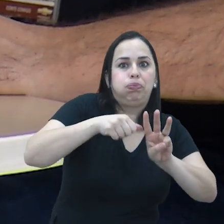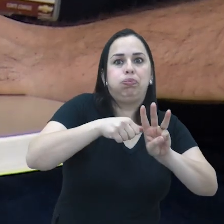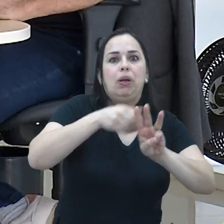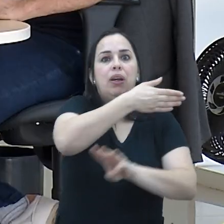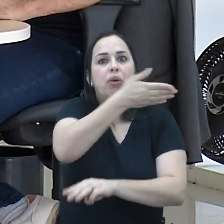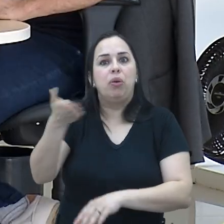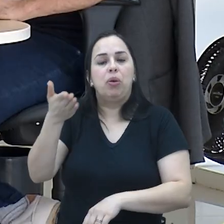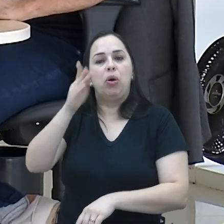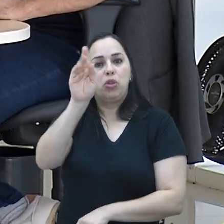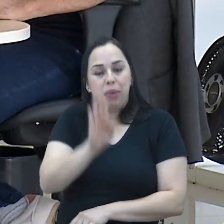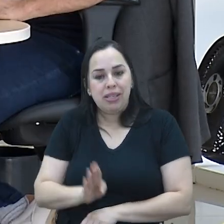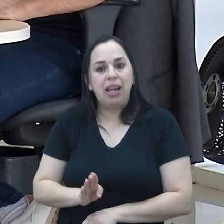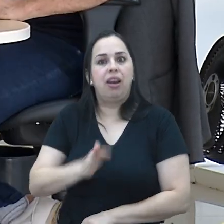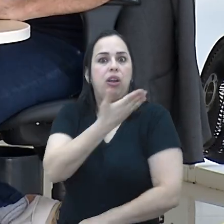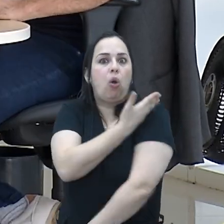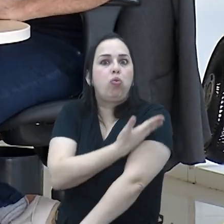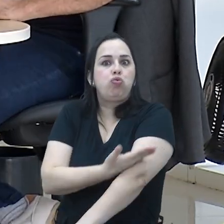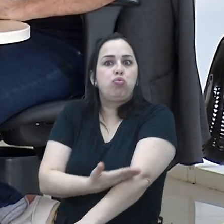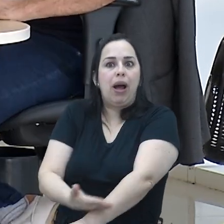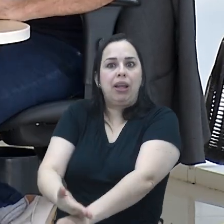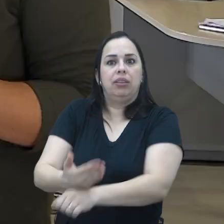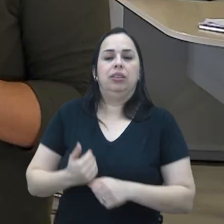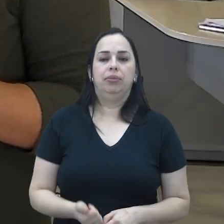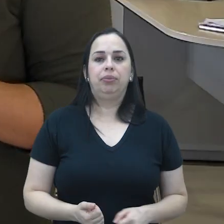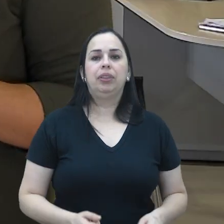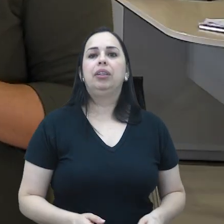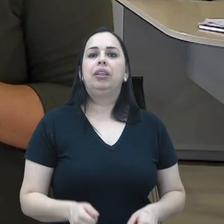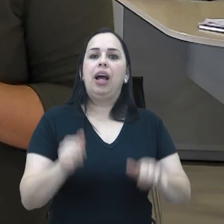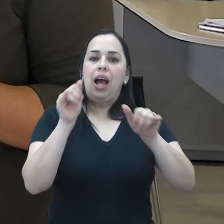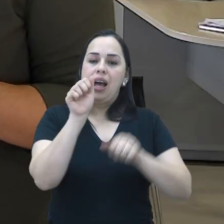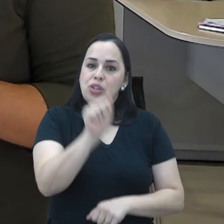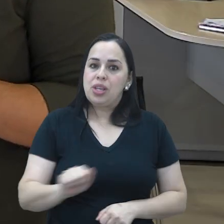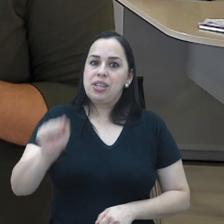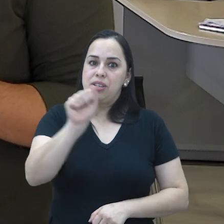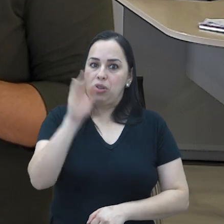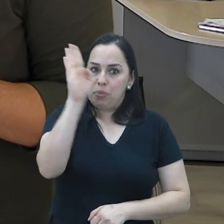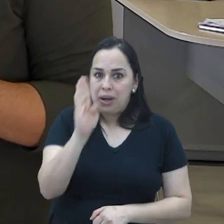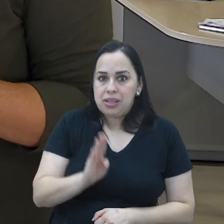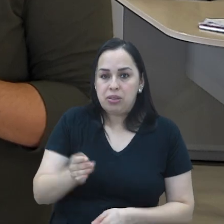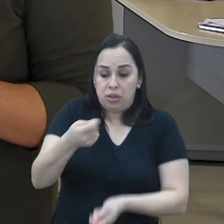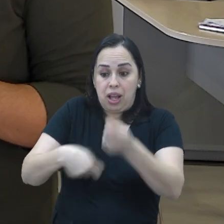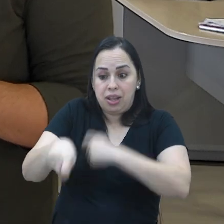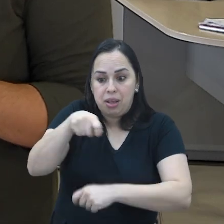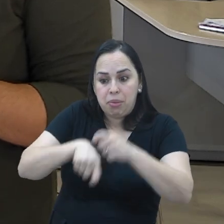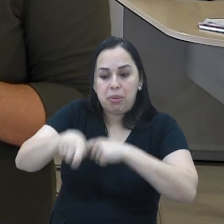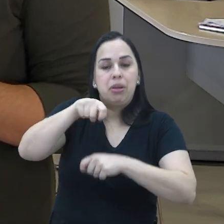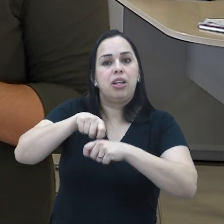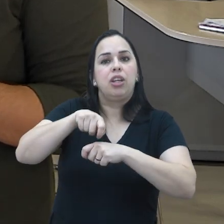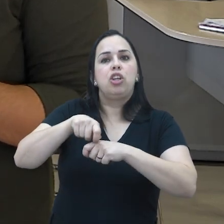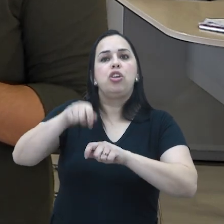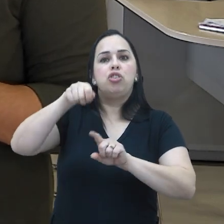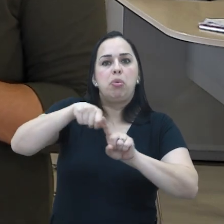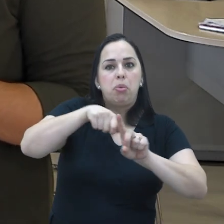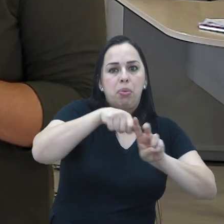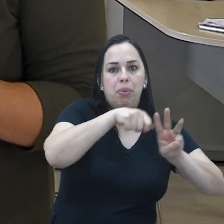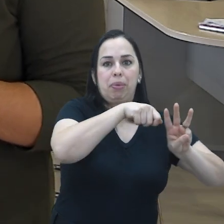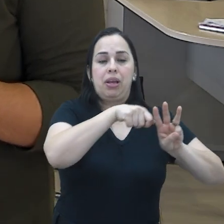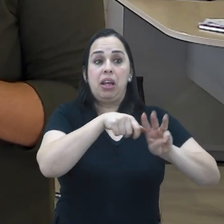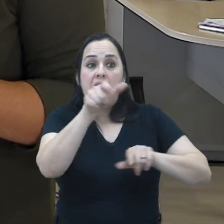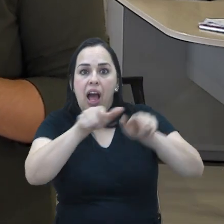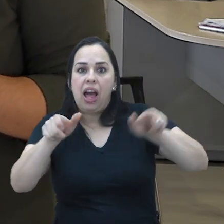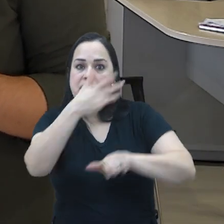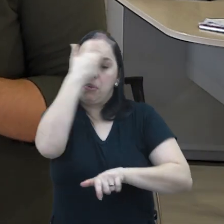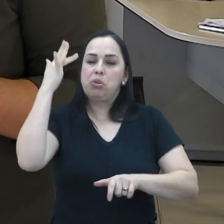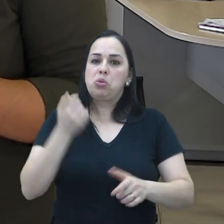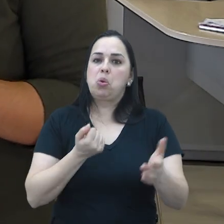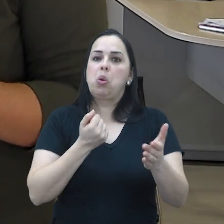algo que entrou de vez na vida dos brasileiros. Segundo dados da Associação Brasileira de Administradoras de Consórcios, a